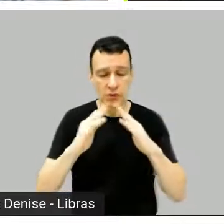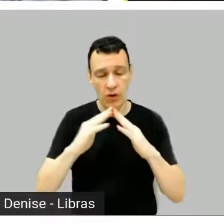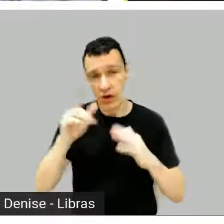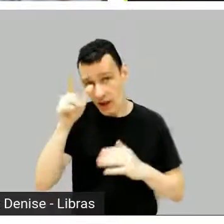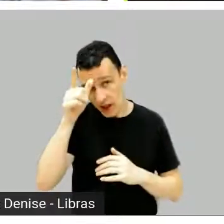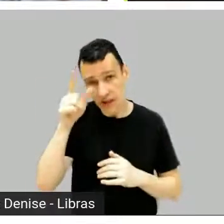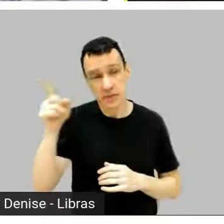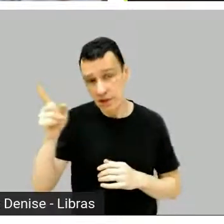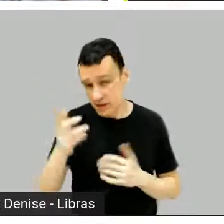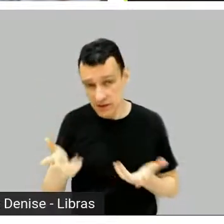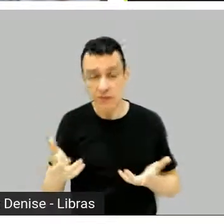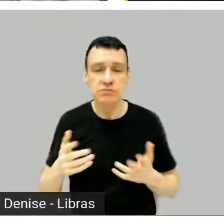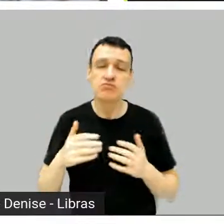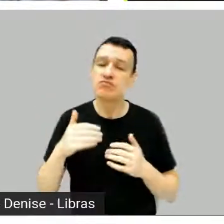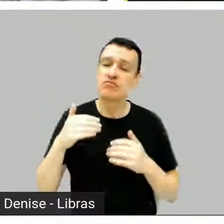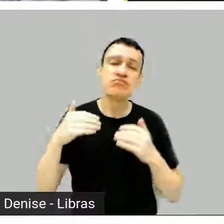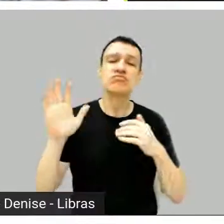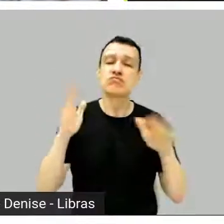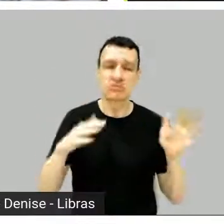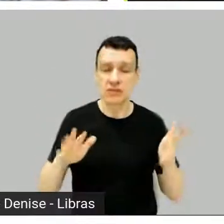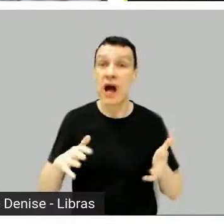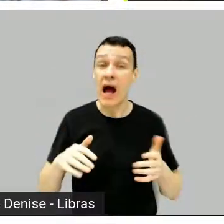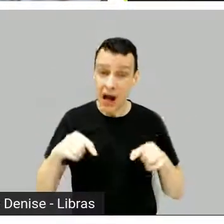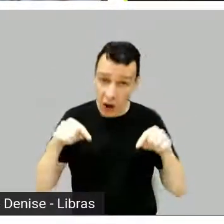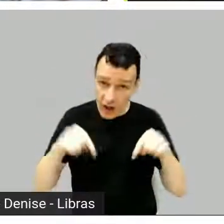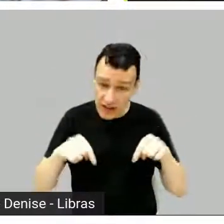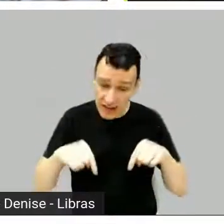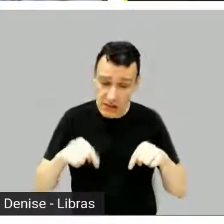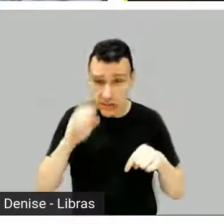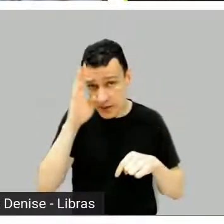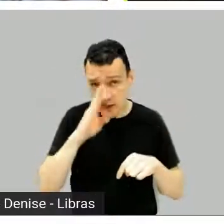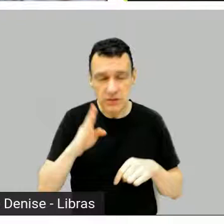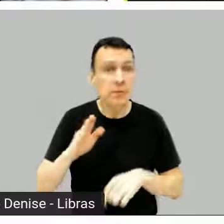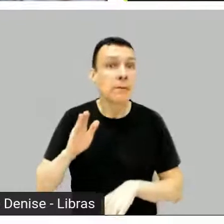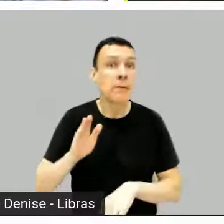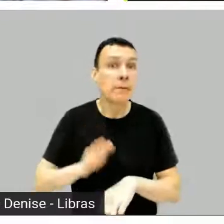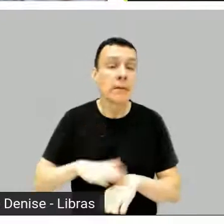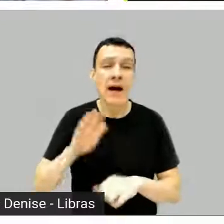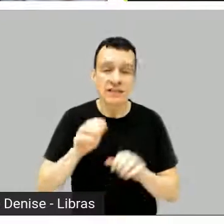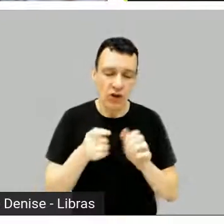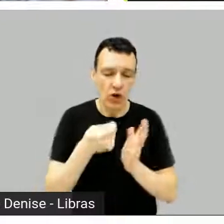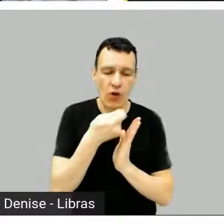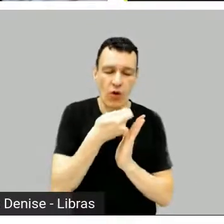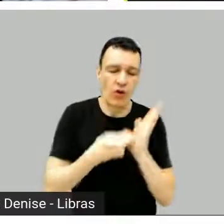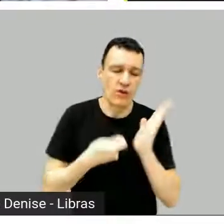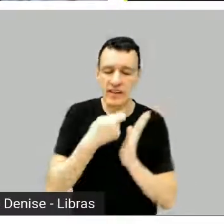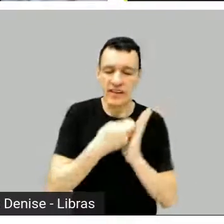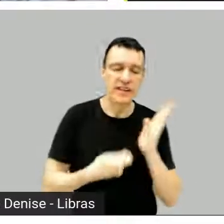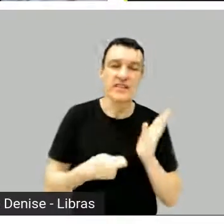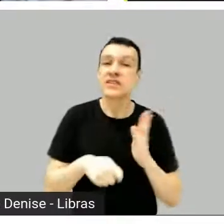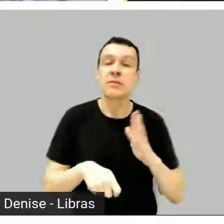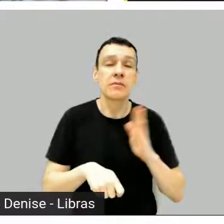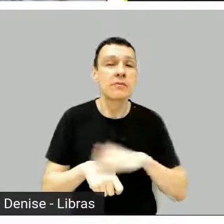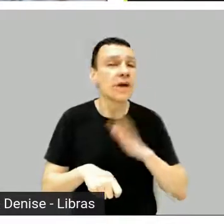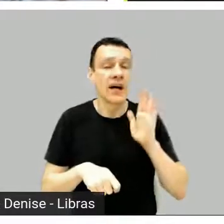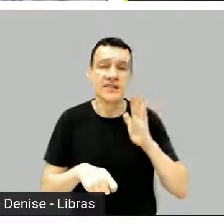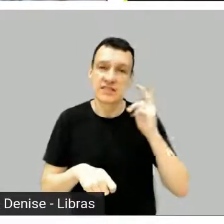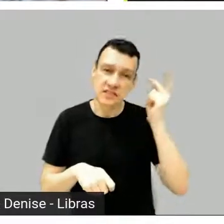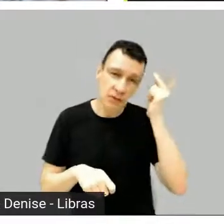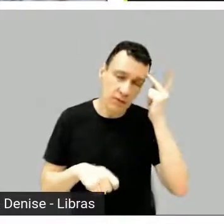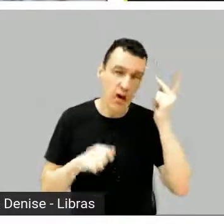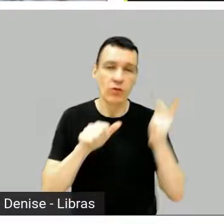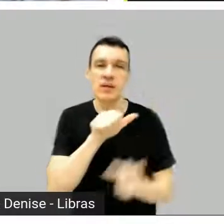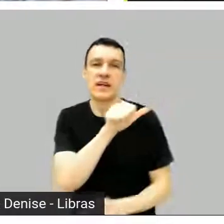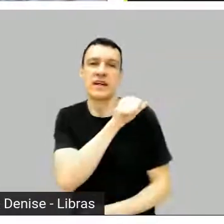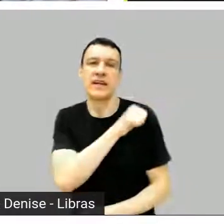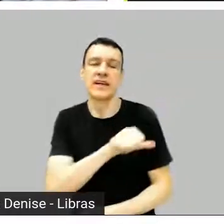Paulo, né? Então, também, existe essa oportunidade, né? Para roteiristas de outros lugares, para participarem de salas e tudo mais.